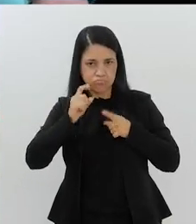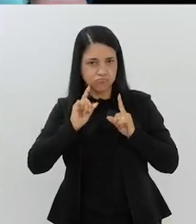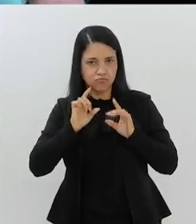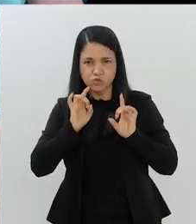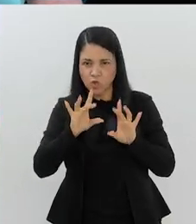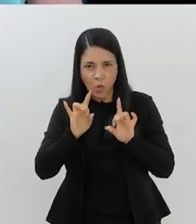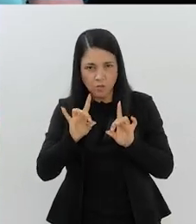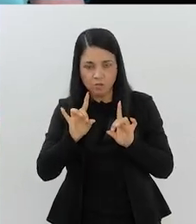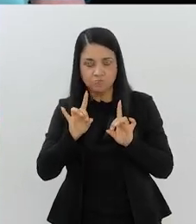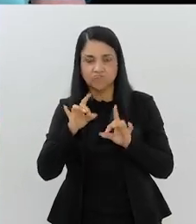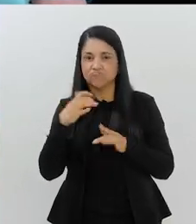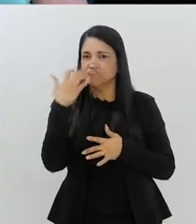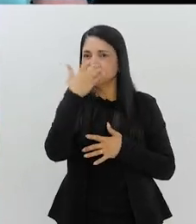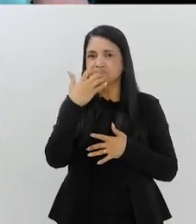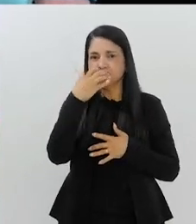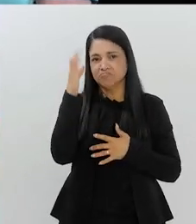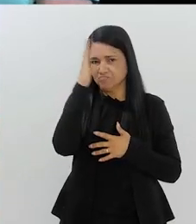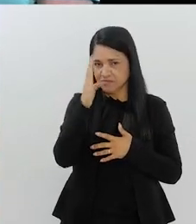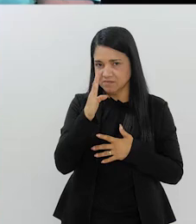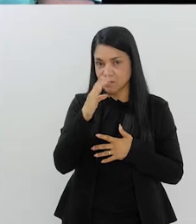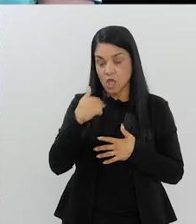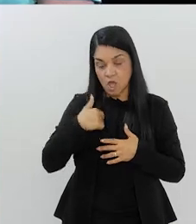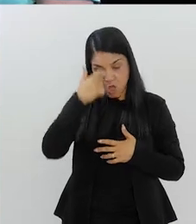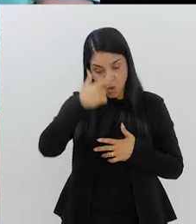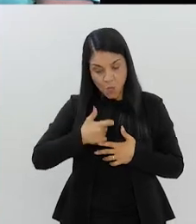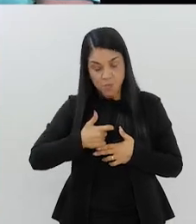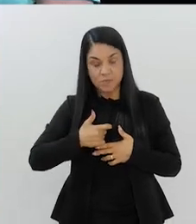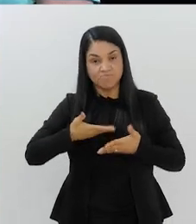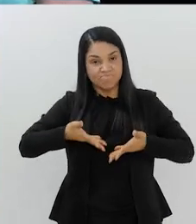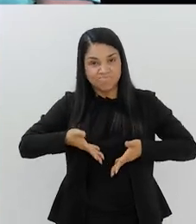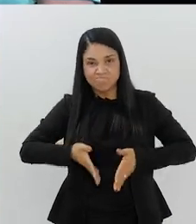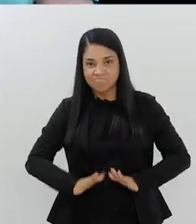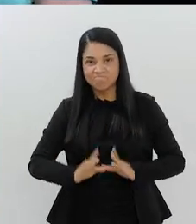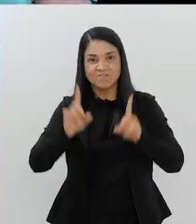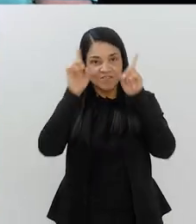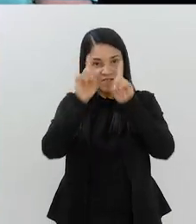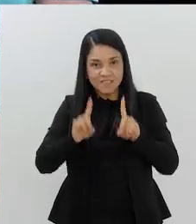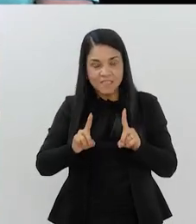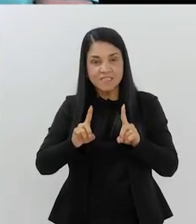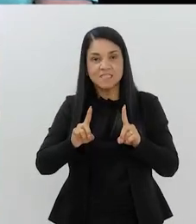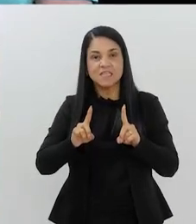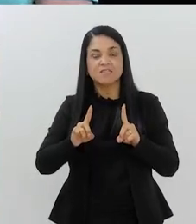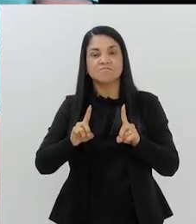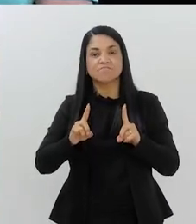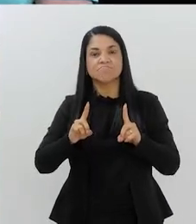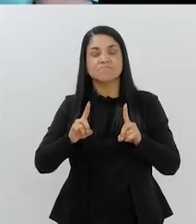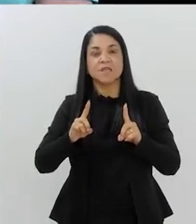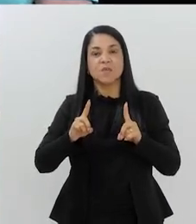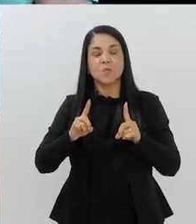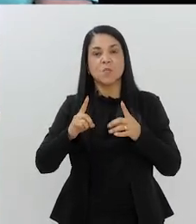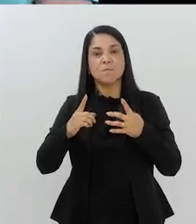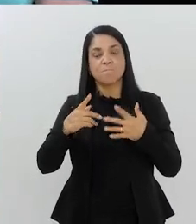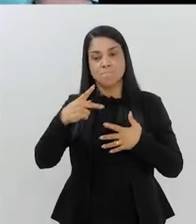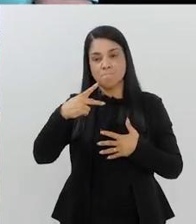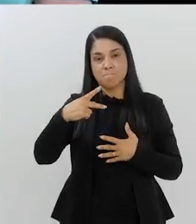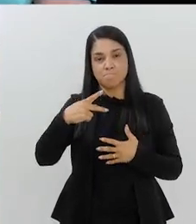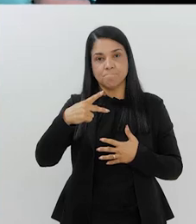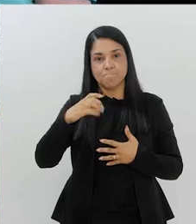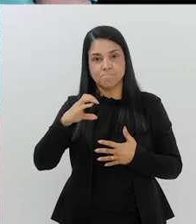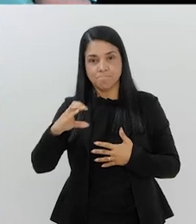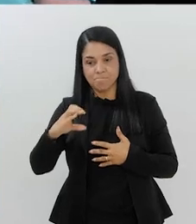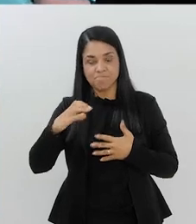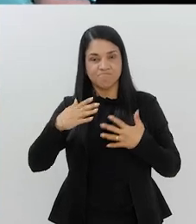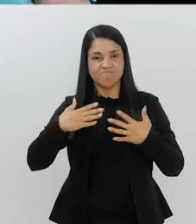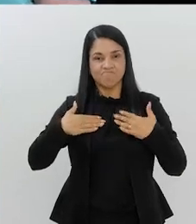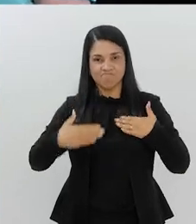só estar no lugar mais alto do pódio, ouvir o hino nacional. Eu sou uma pessoa com deficiência desde o meu nascimento, que tem uma paralisia cerebral.